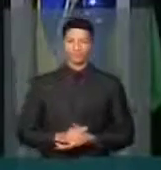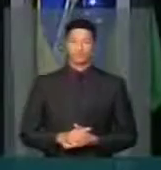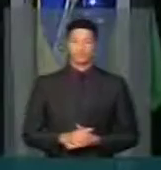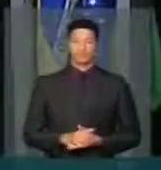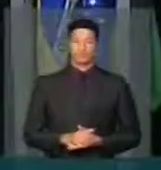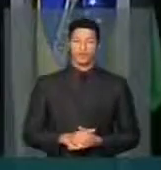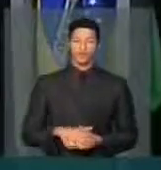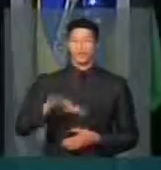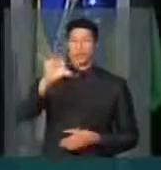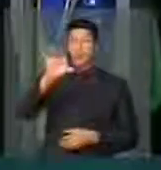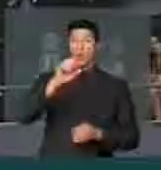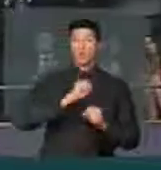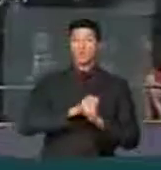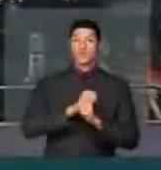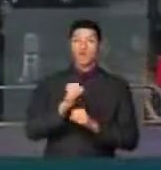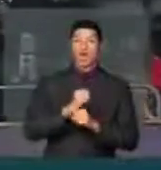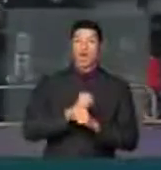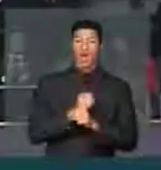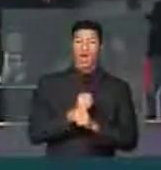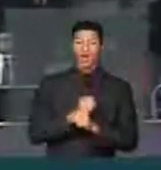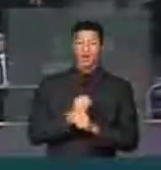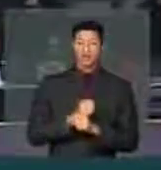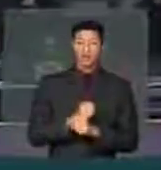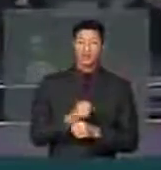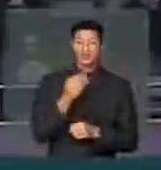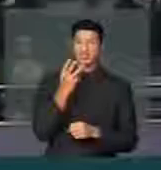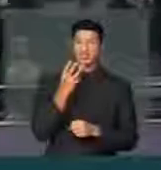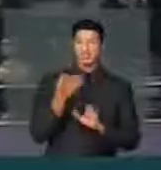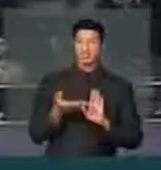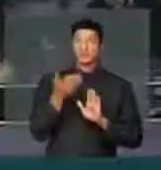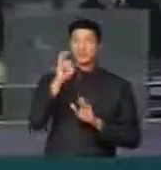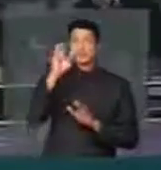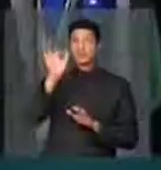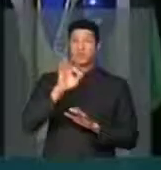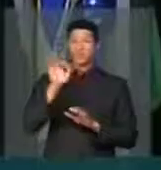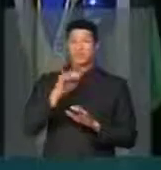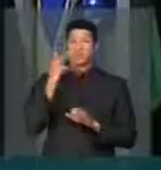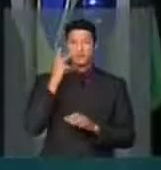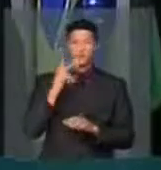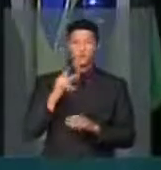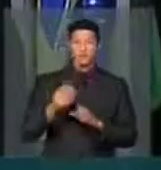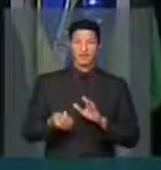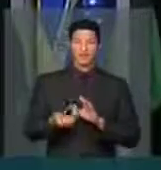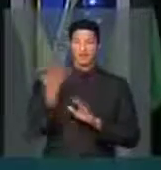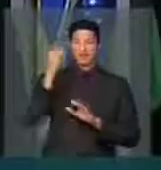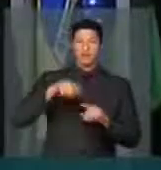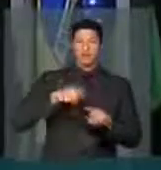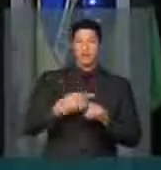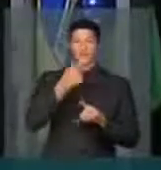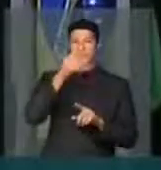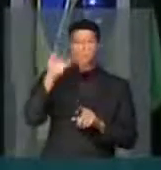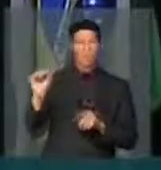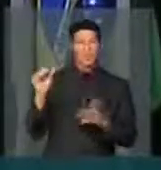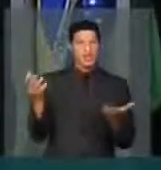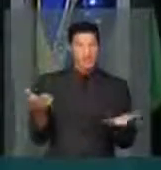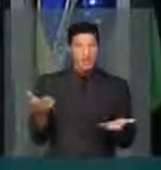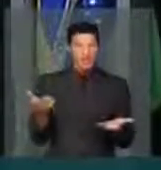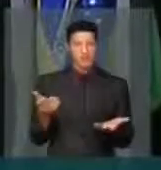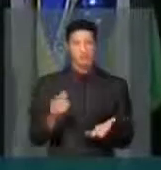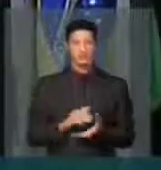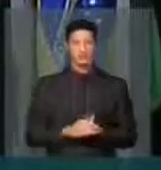Por nove anos, deu três aumentos de 5% para uma inflação de mais de 70%.